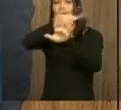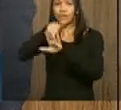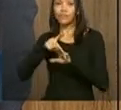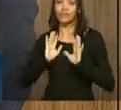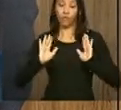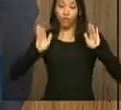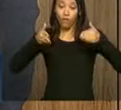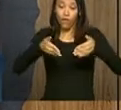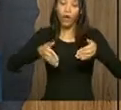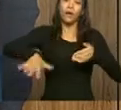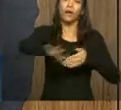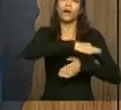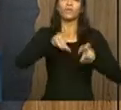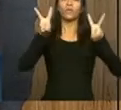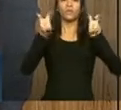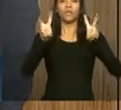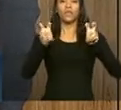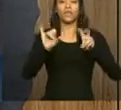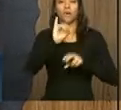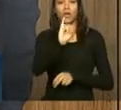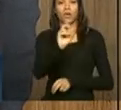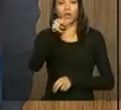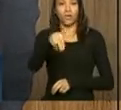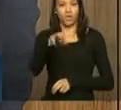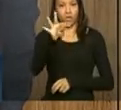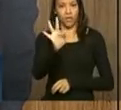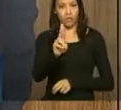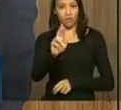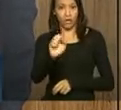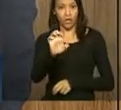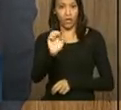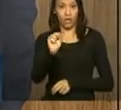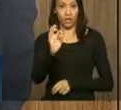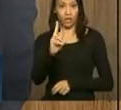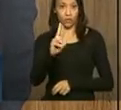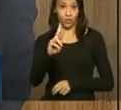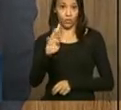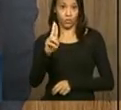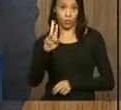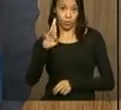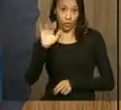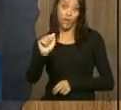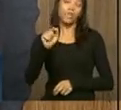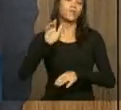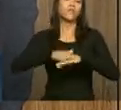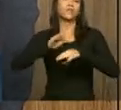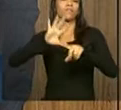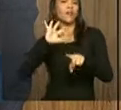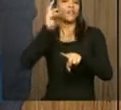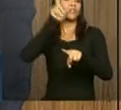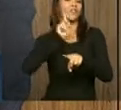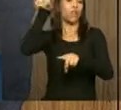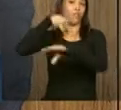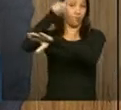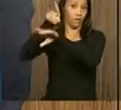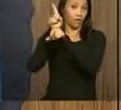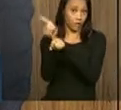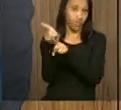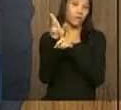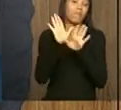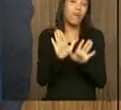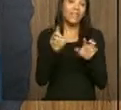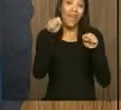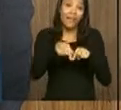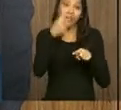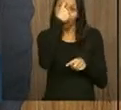de infraestrutura. O desenho final desse hub vai ser definido só lá em Brisbane, mas essa é a ideia